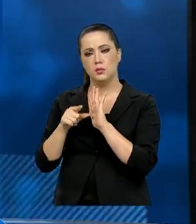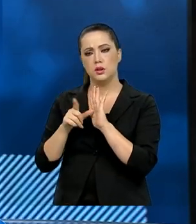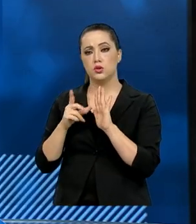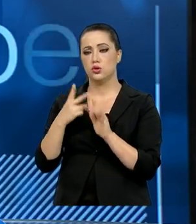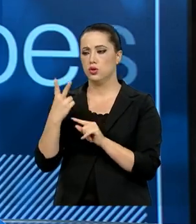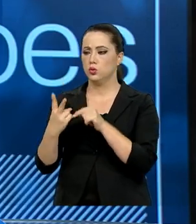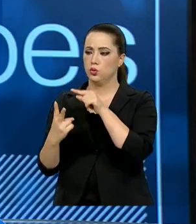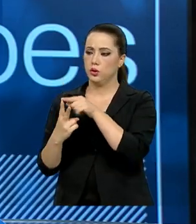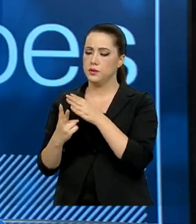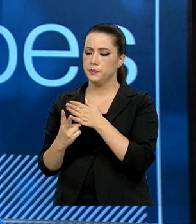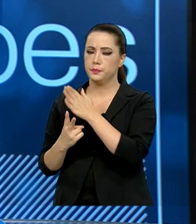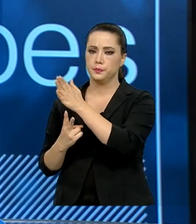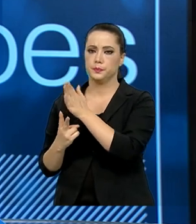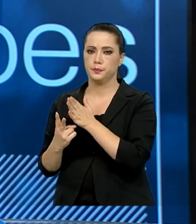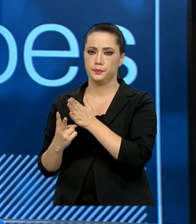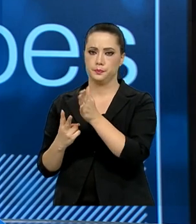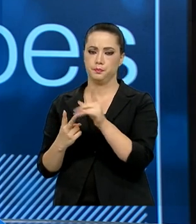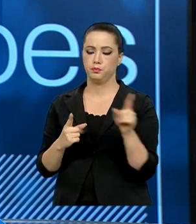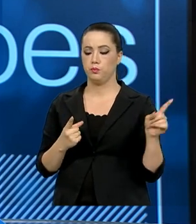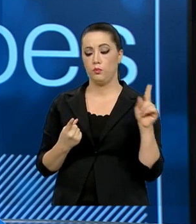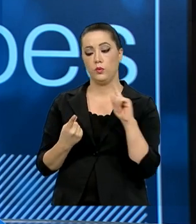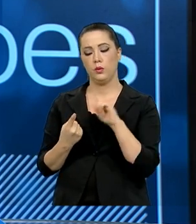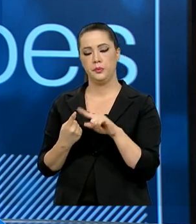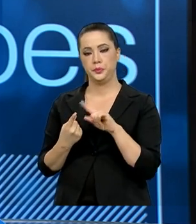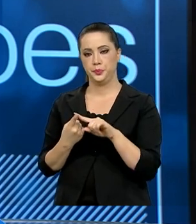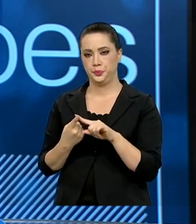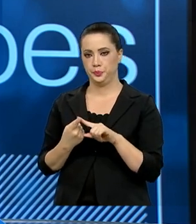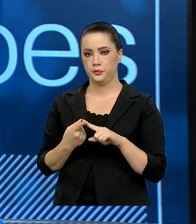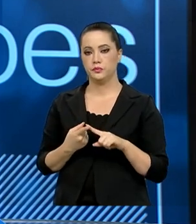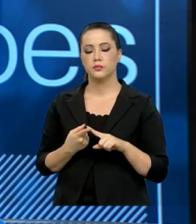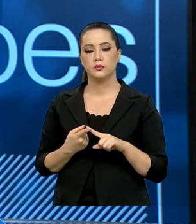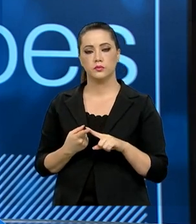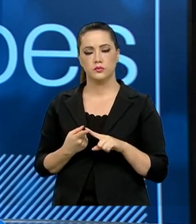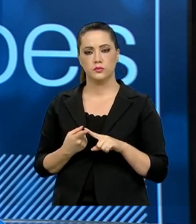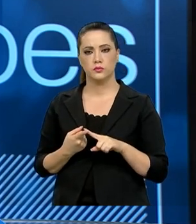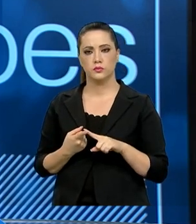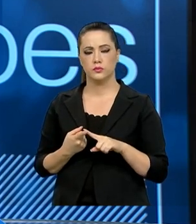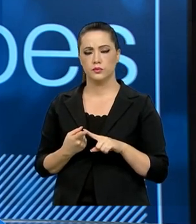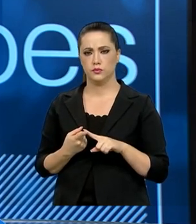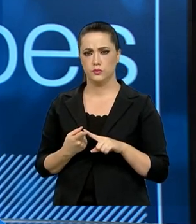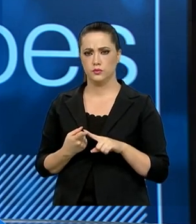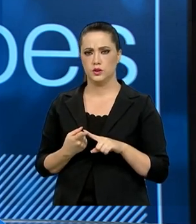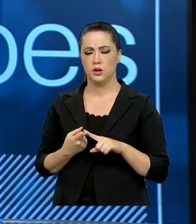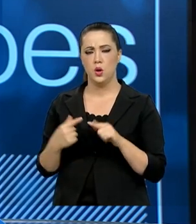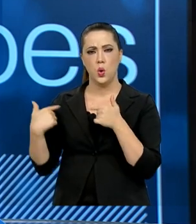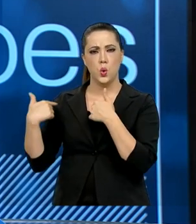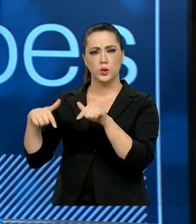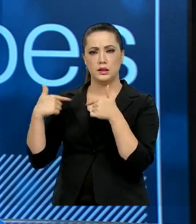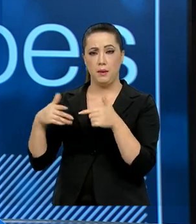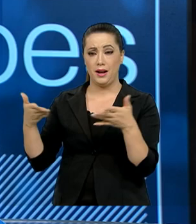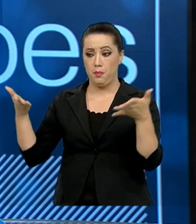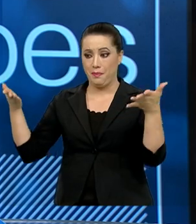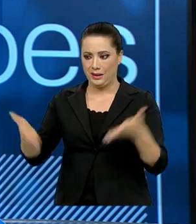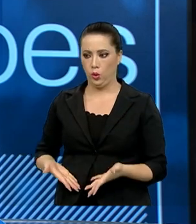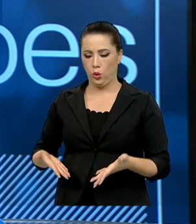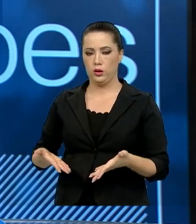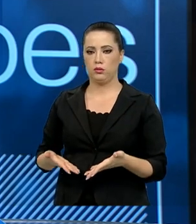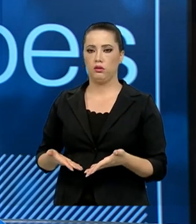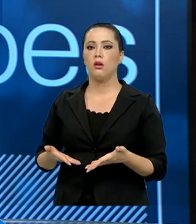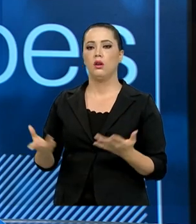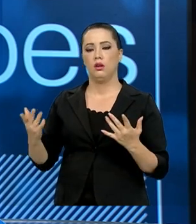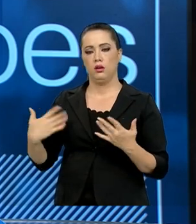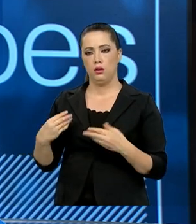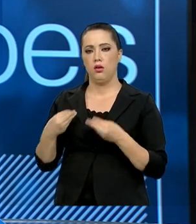duas dimensões. Uma dimensão que levava em consideração uma ação mais imediata, com a